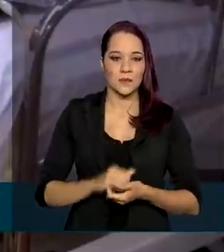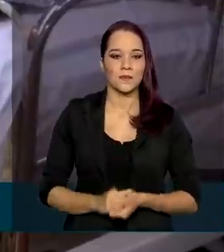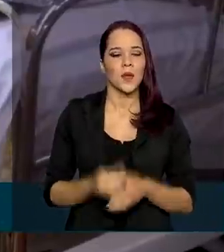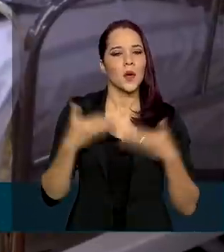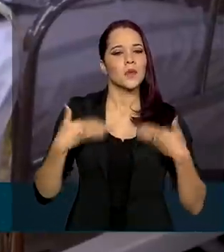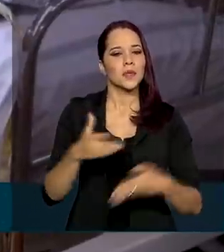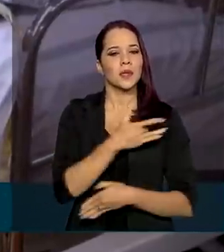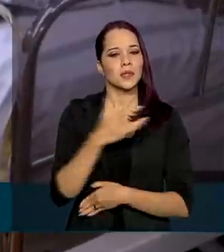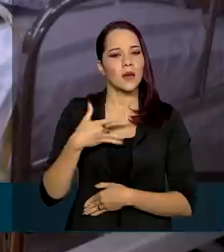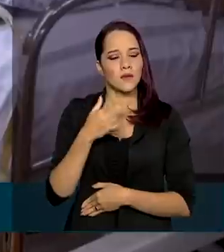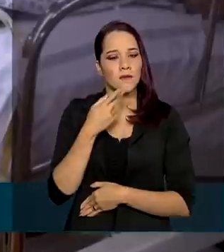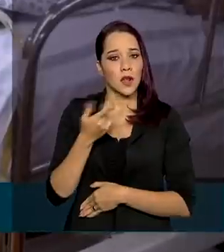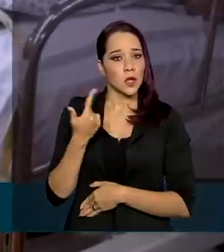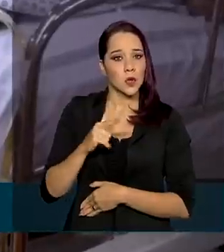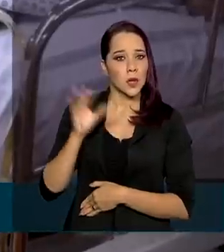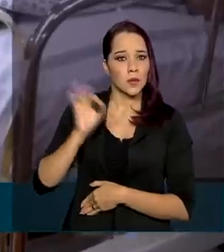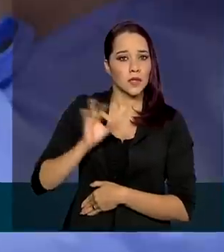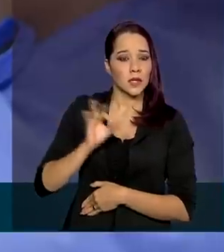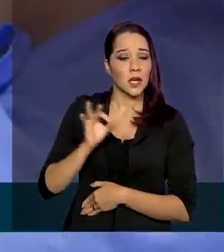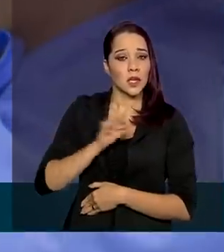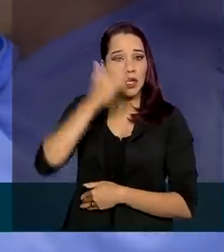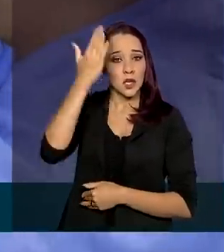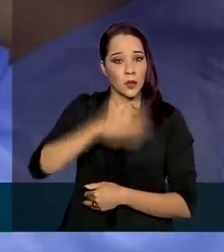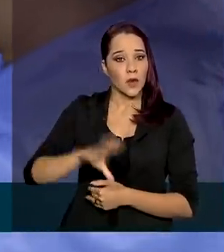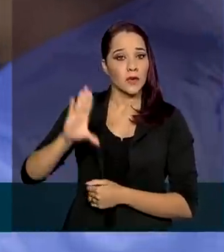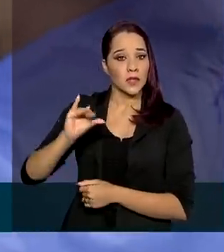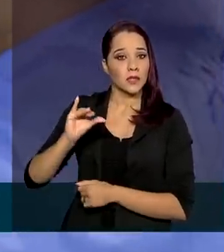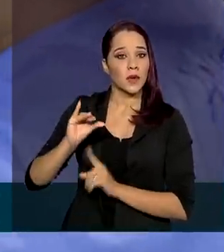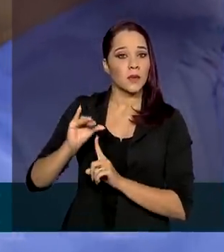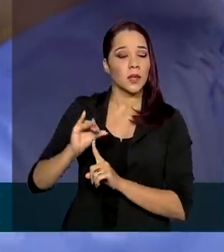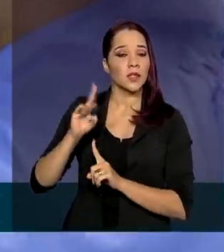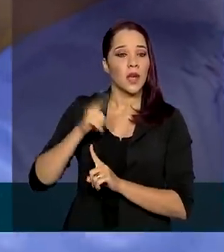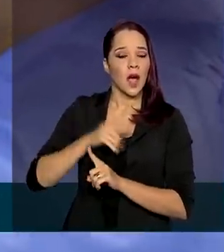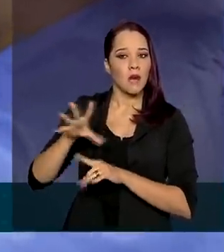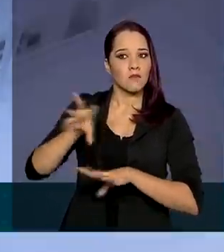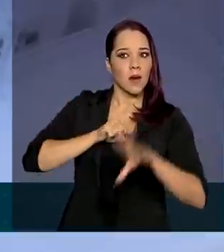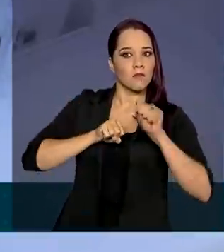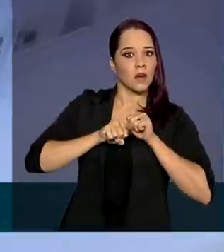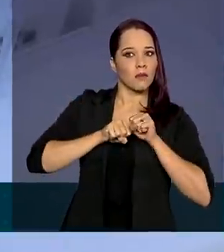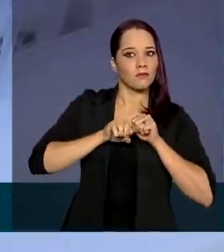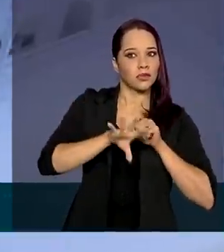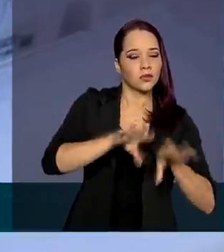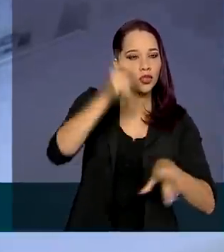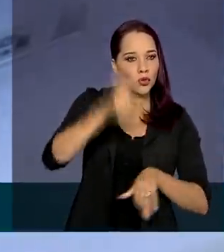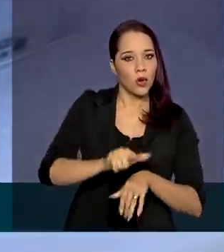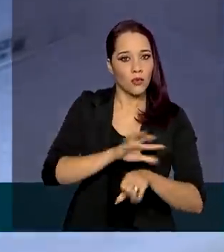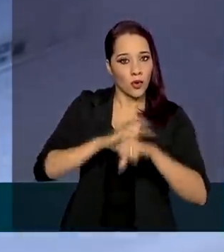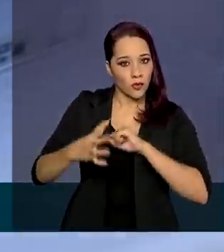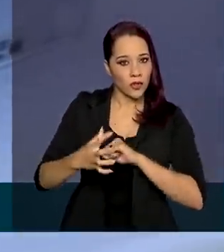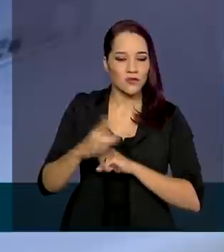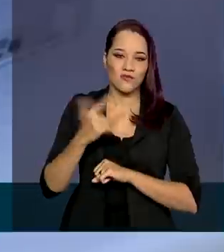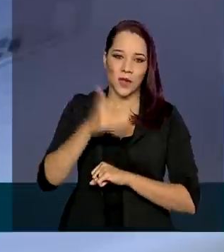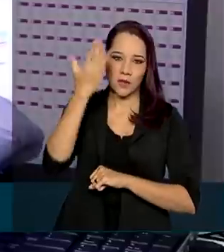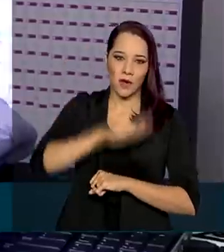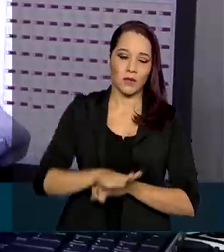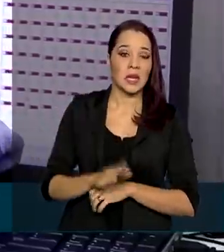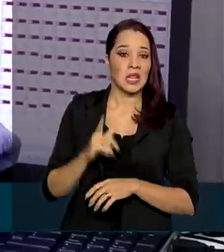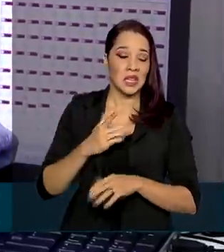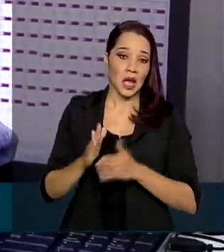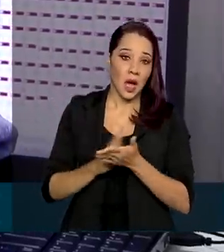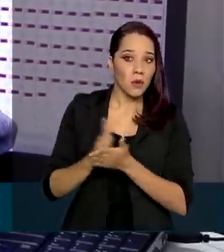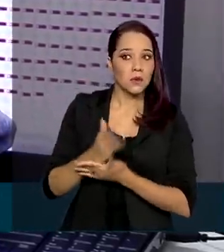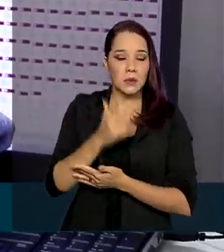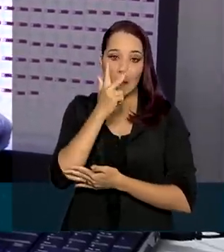Saúde, não há indícios que comprovem cientificamente a reinfecção por Covid-19 no país, embora haja casos